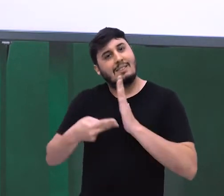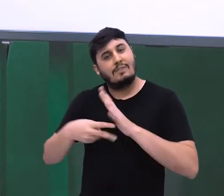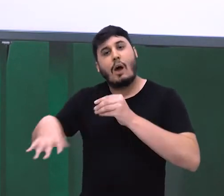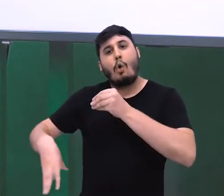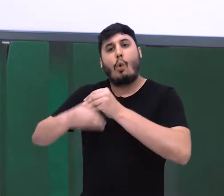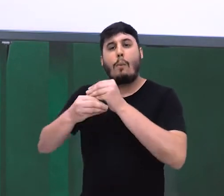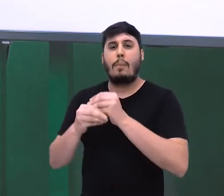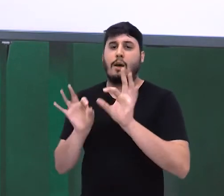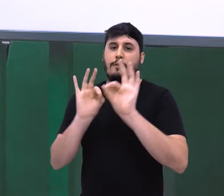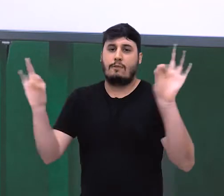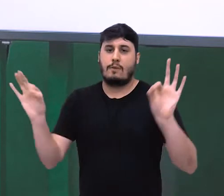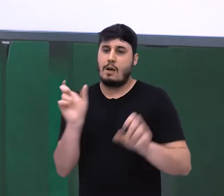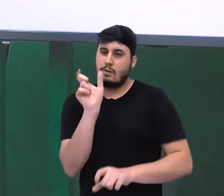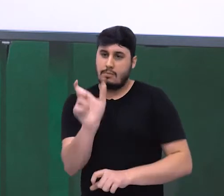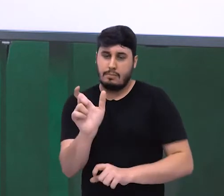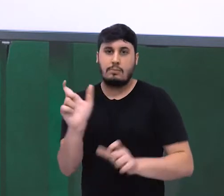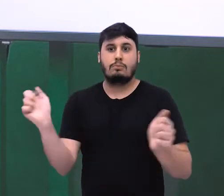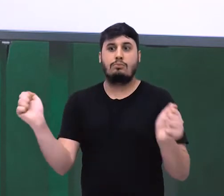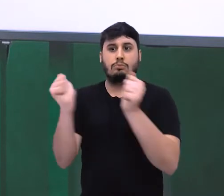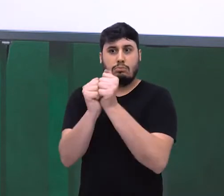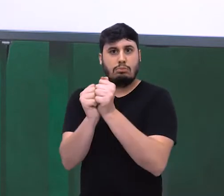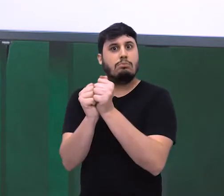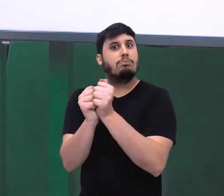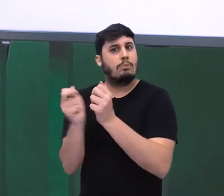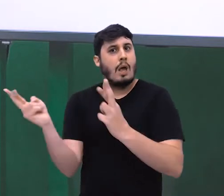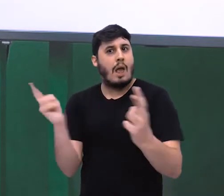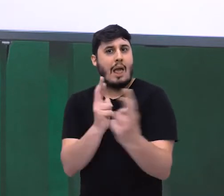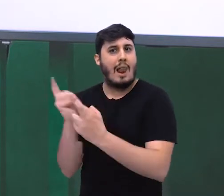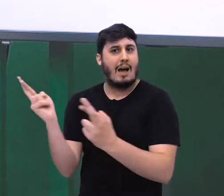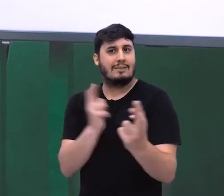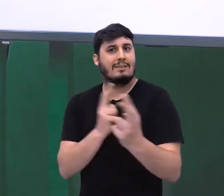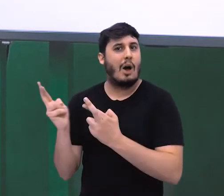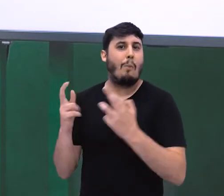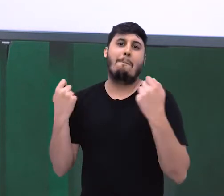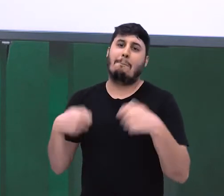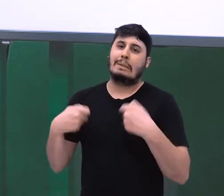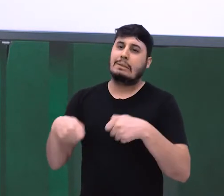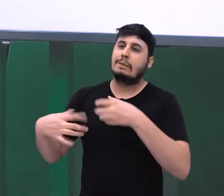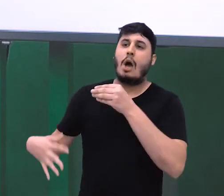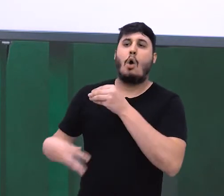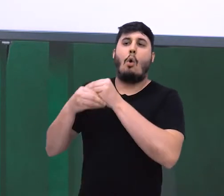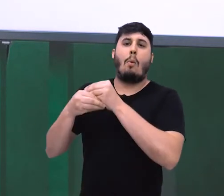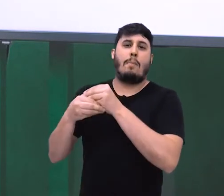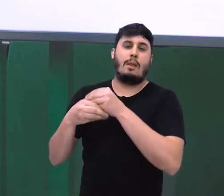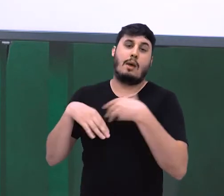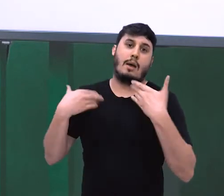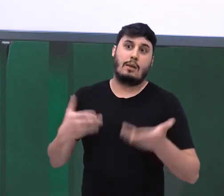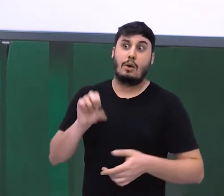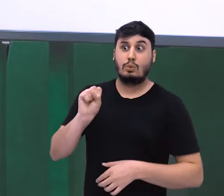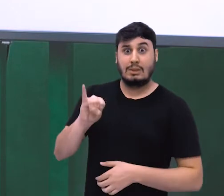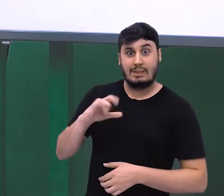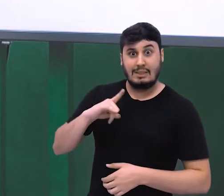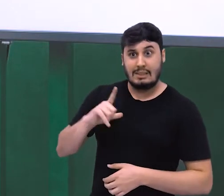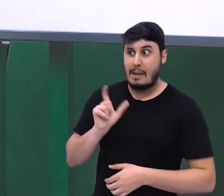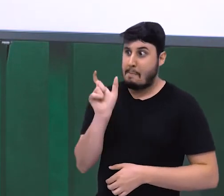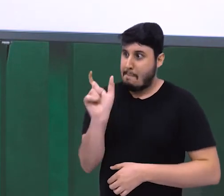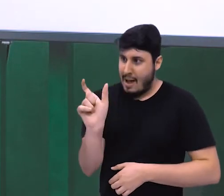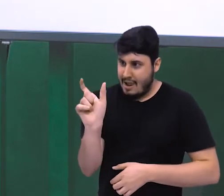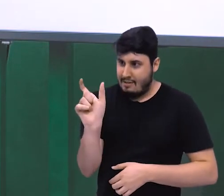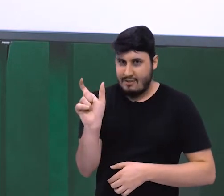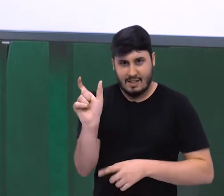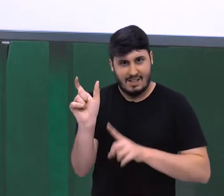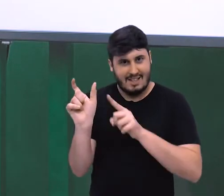subordinadas, que são dependentes uma da outra. Então, quando eu uso uma conjunção para ligar duas orações